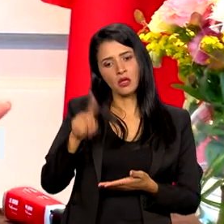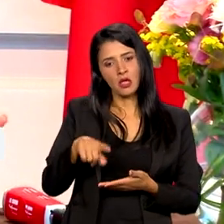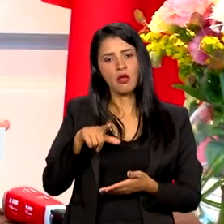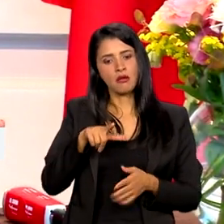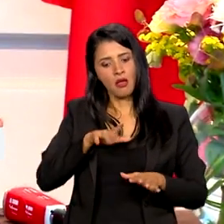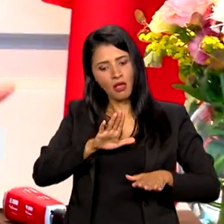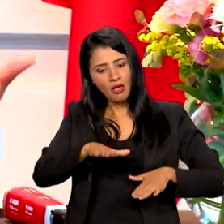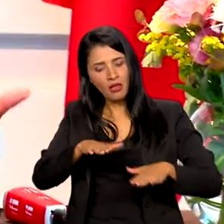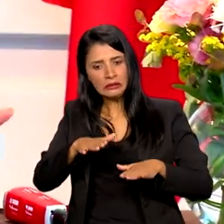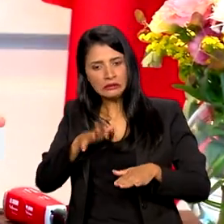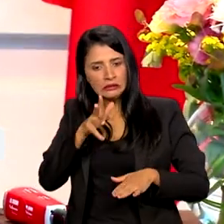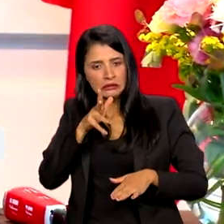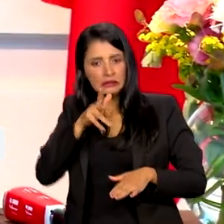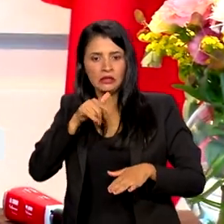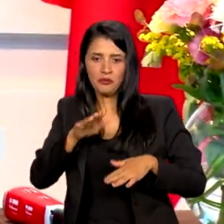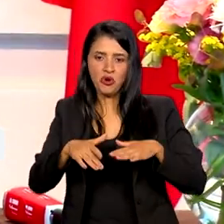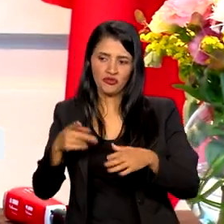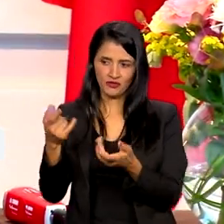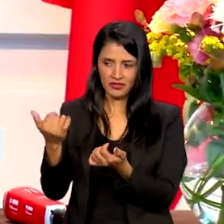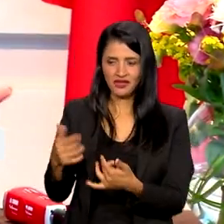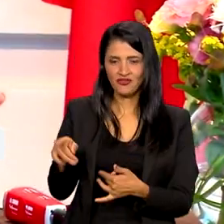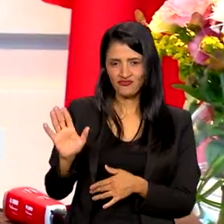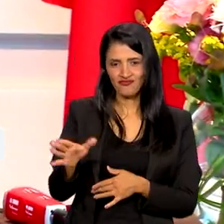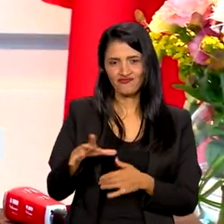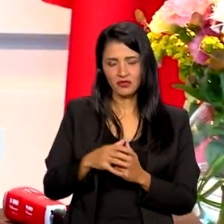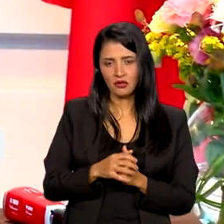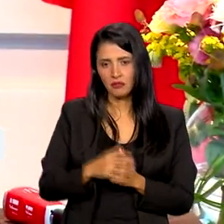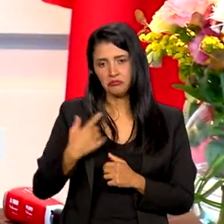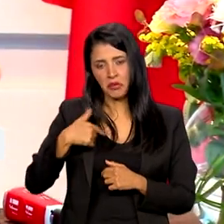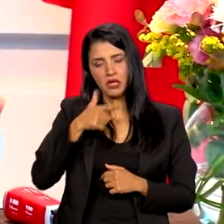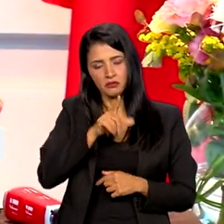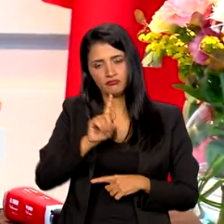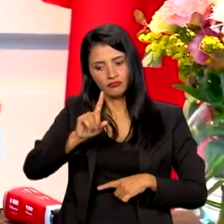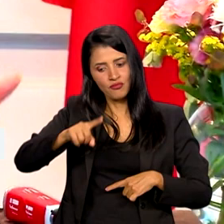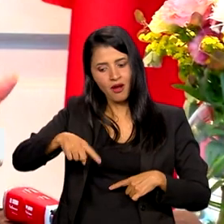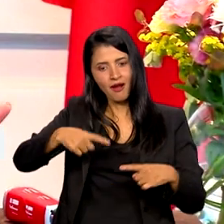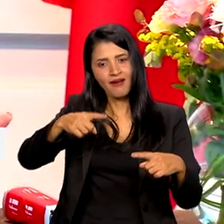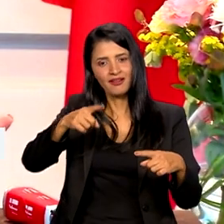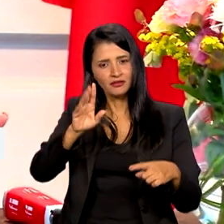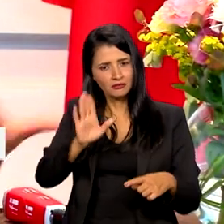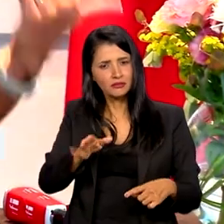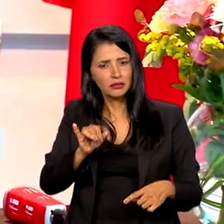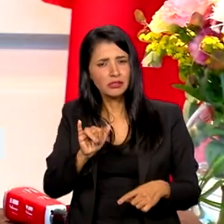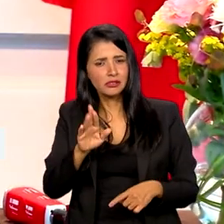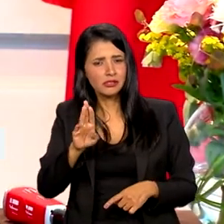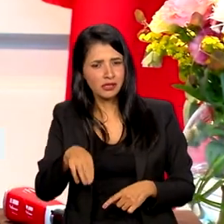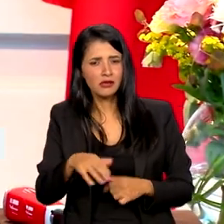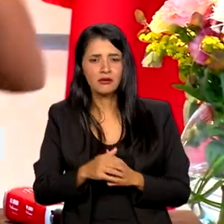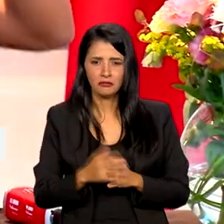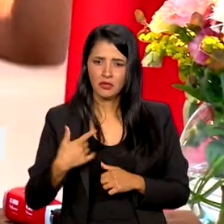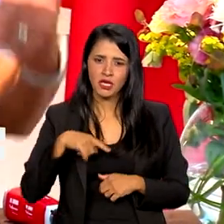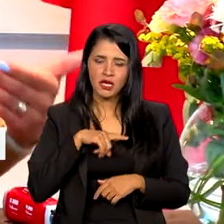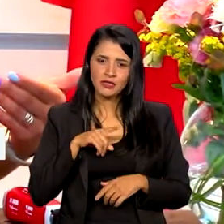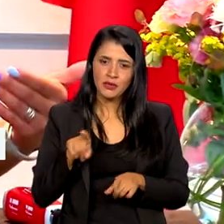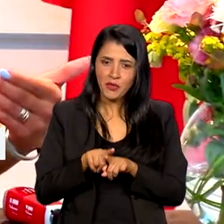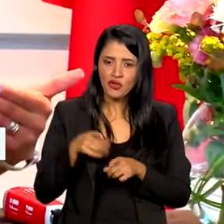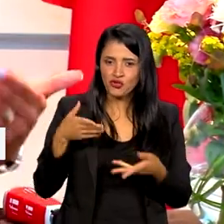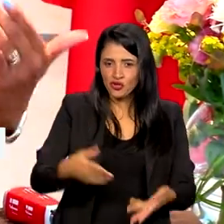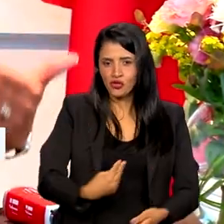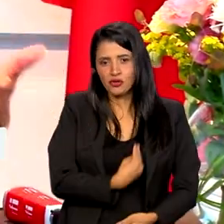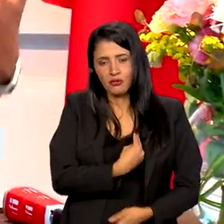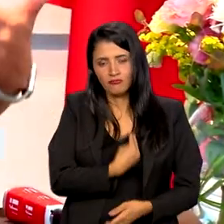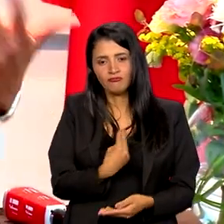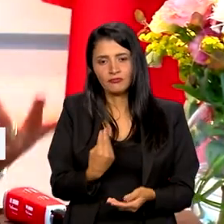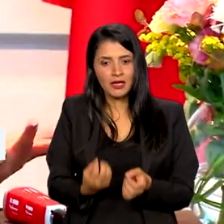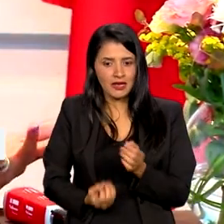passos lentos, como você muito bem fala, a gente está avançando. E esse avanço também perpassa por nós estarmos aqui, pela recriação do